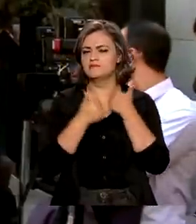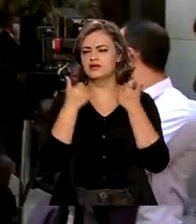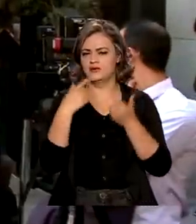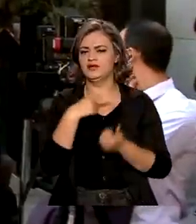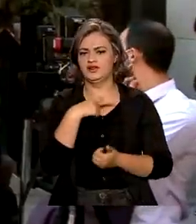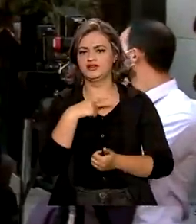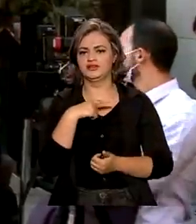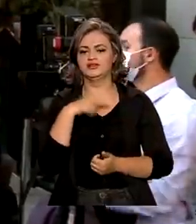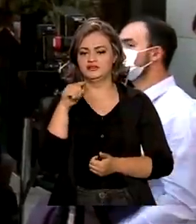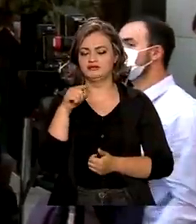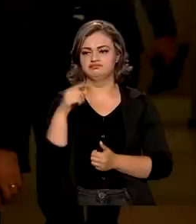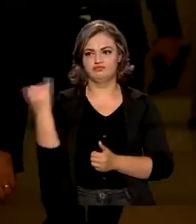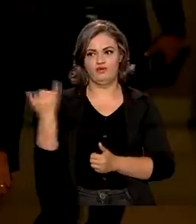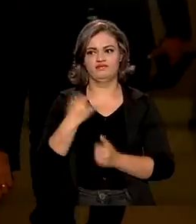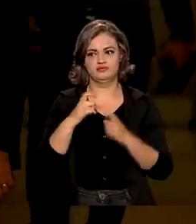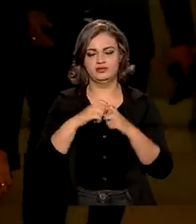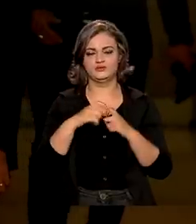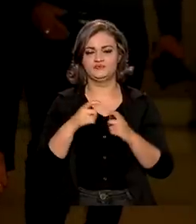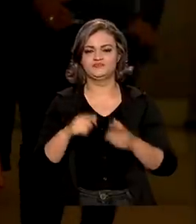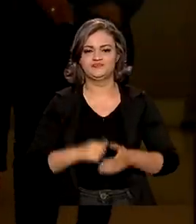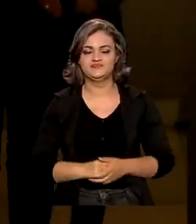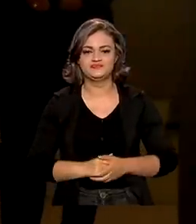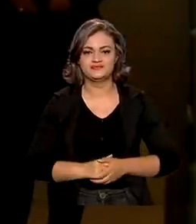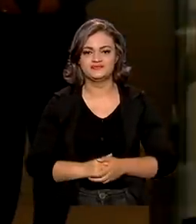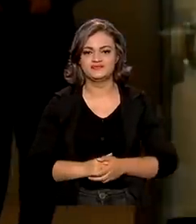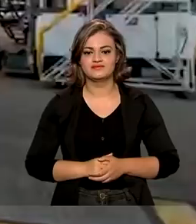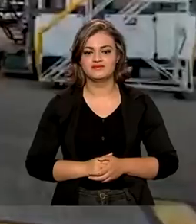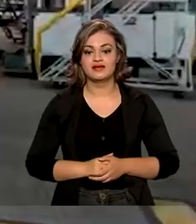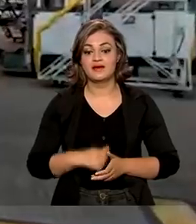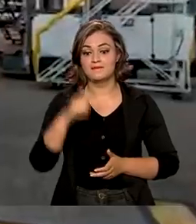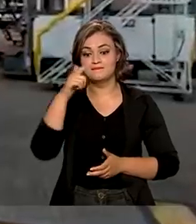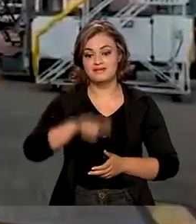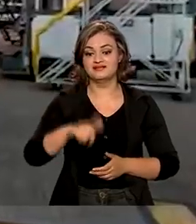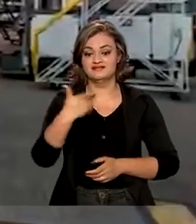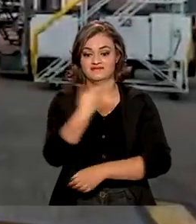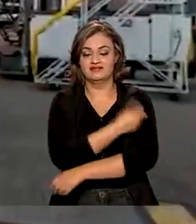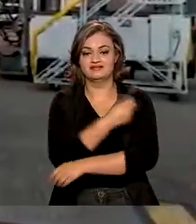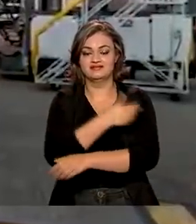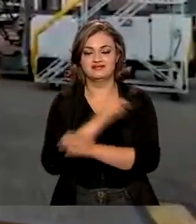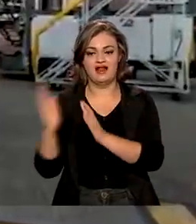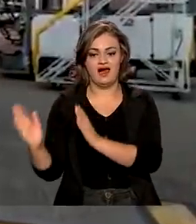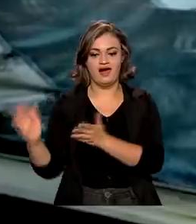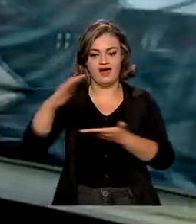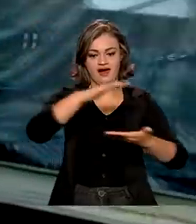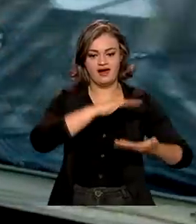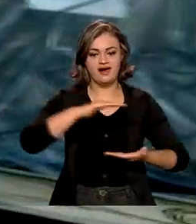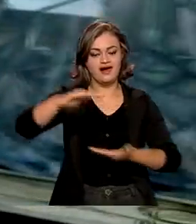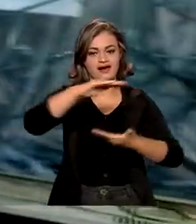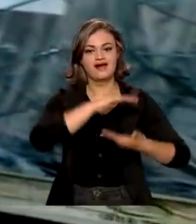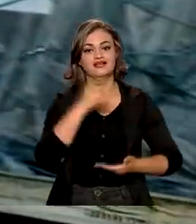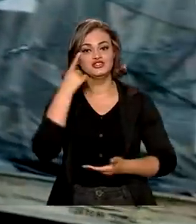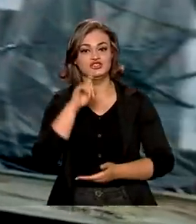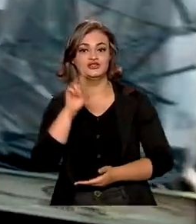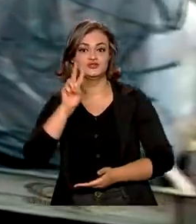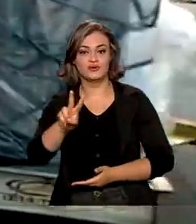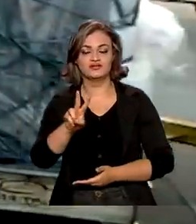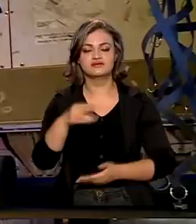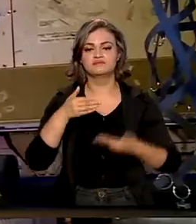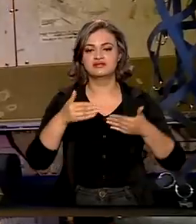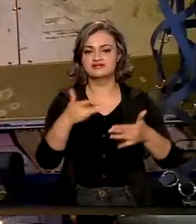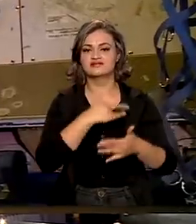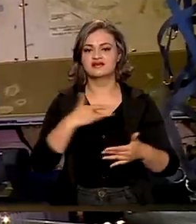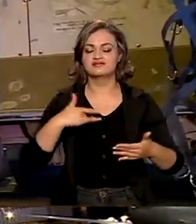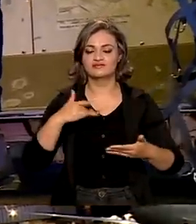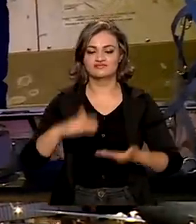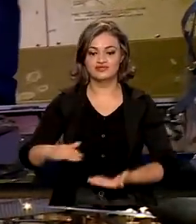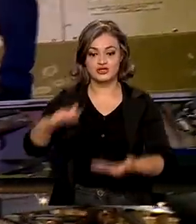satisfatória segundo o último boletim médico. Tem mais vacinas chegando ao Brasil. Em dois dias, o Ministério da Saúde